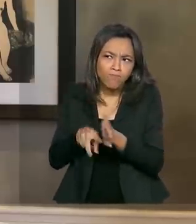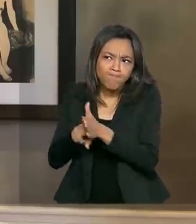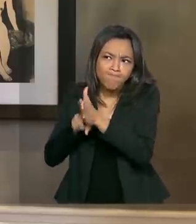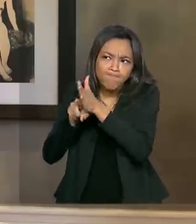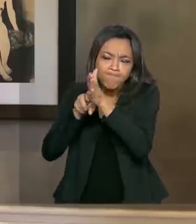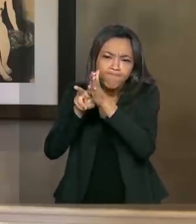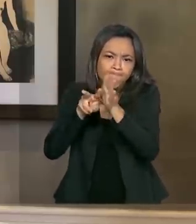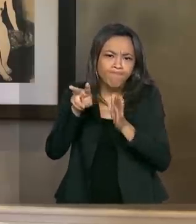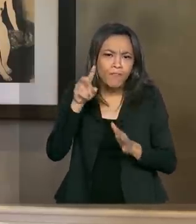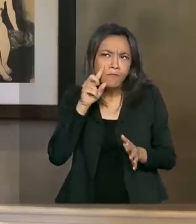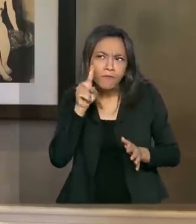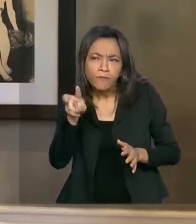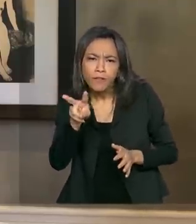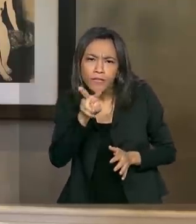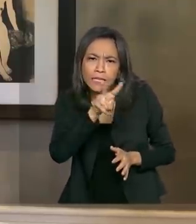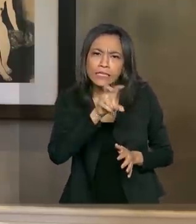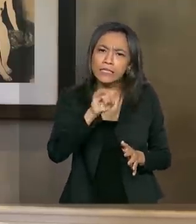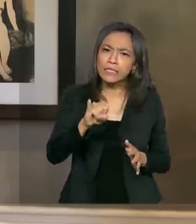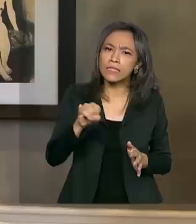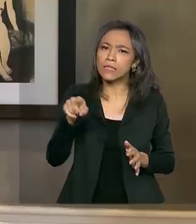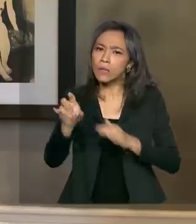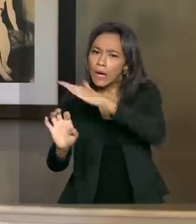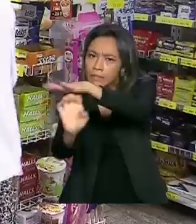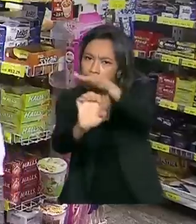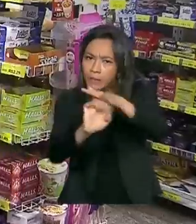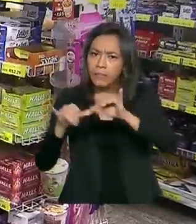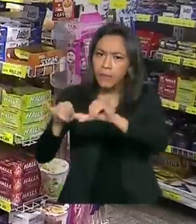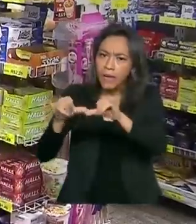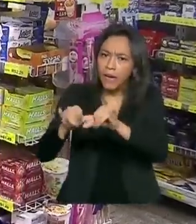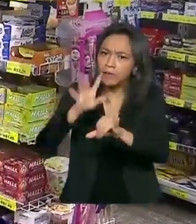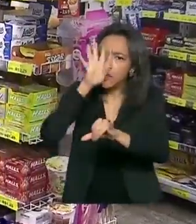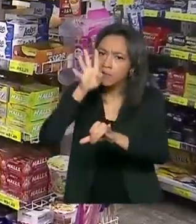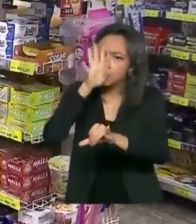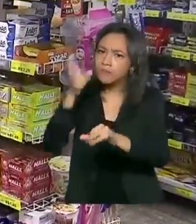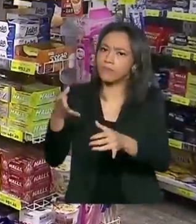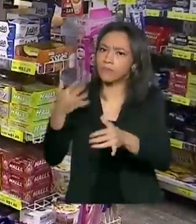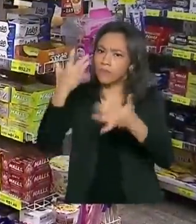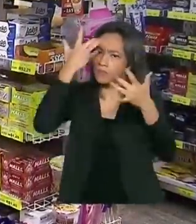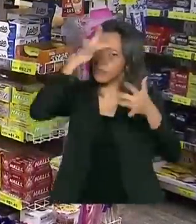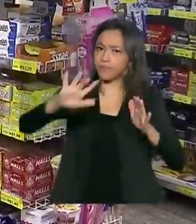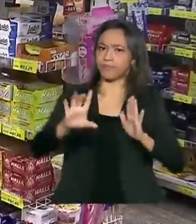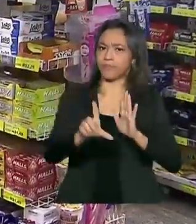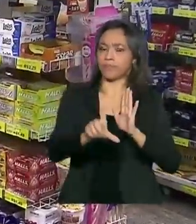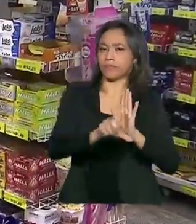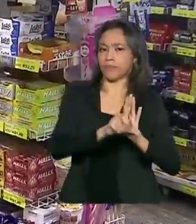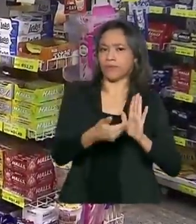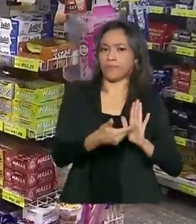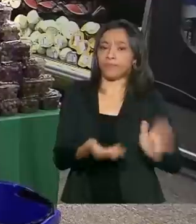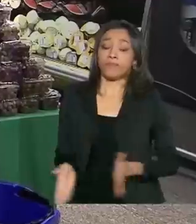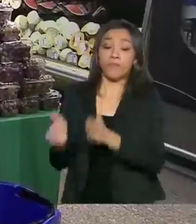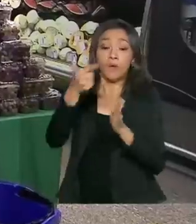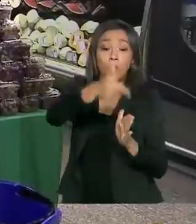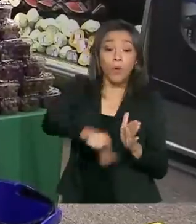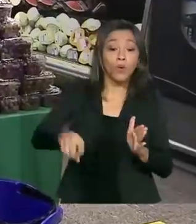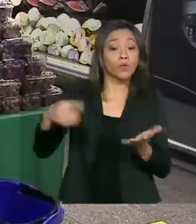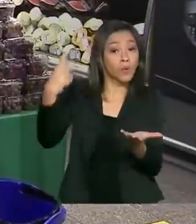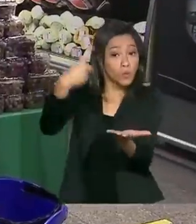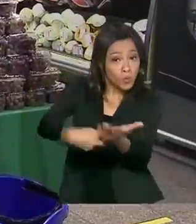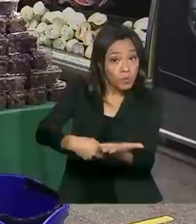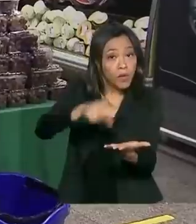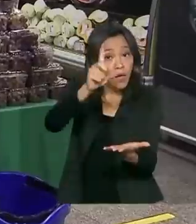do empresário naquela situação concreta. Um outro acordo para proteger o consumidor é com a